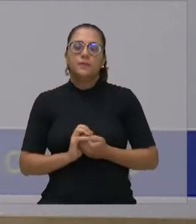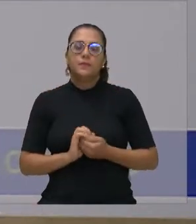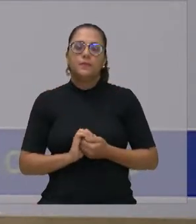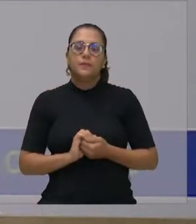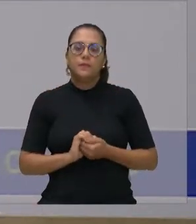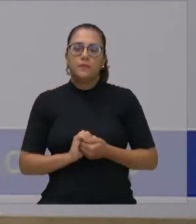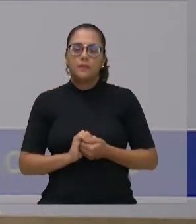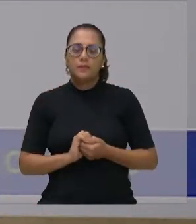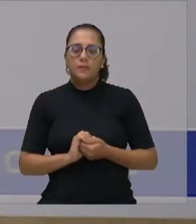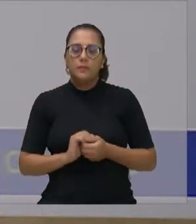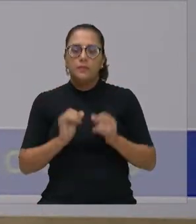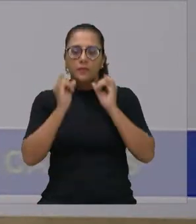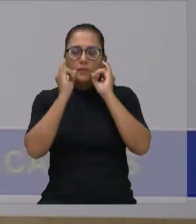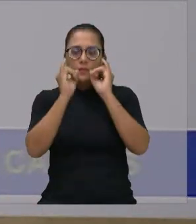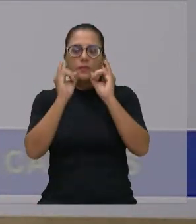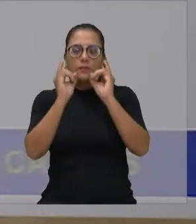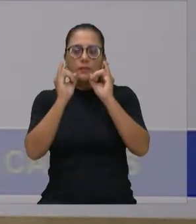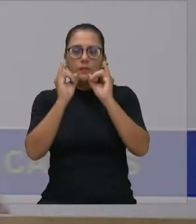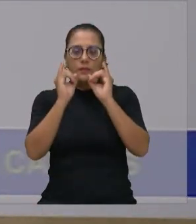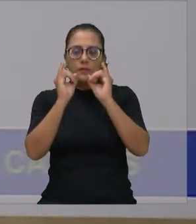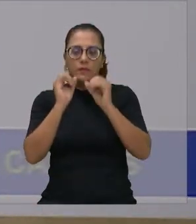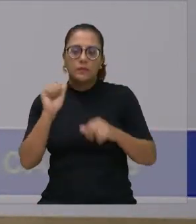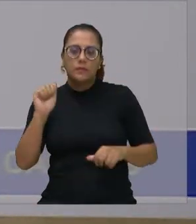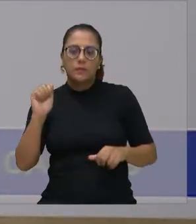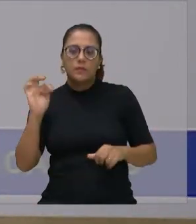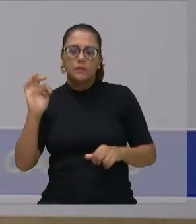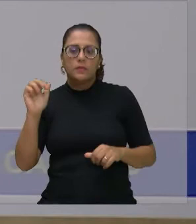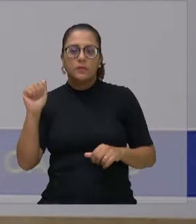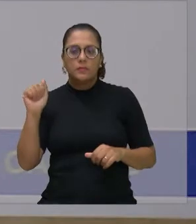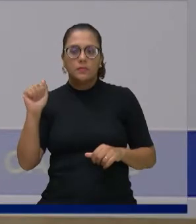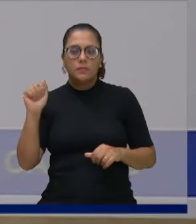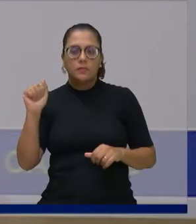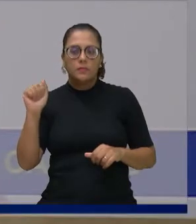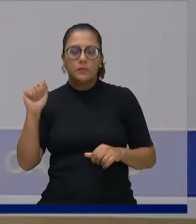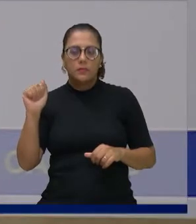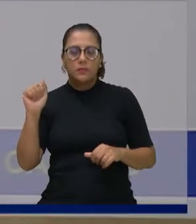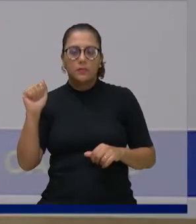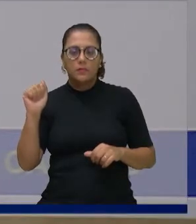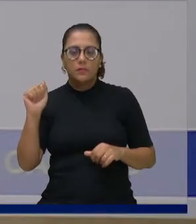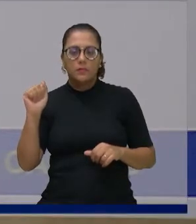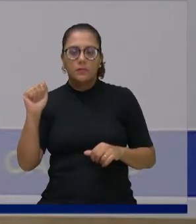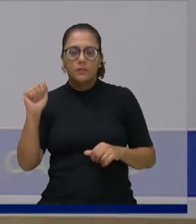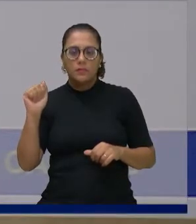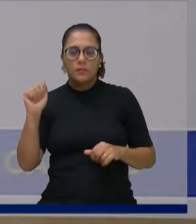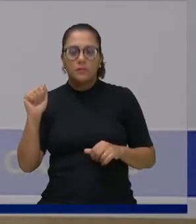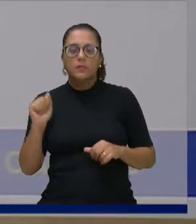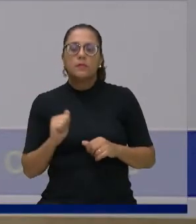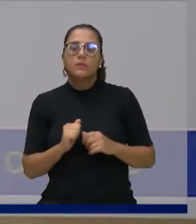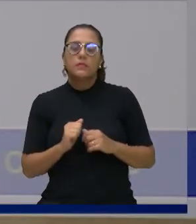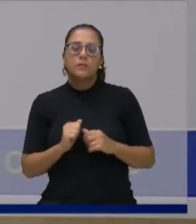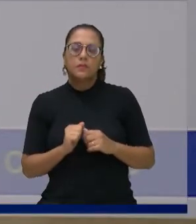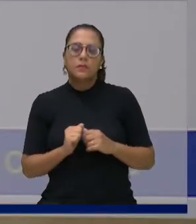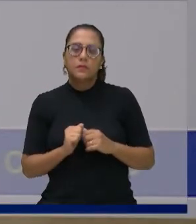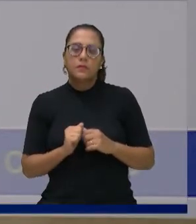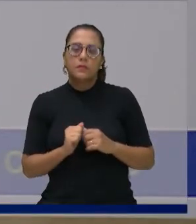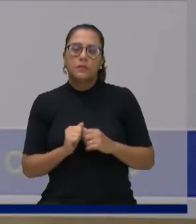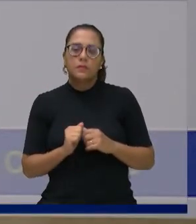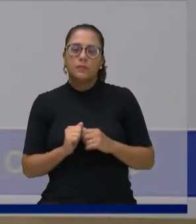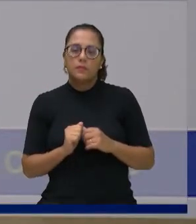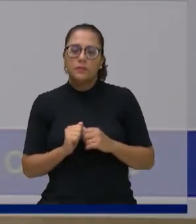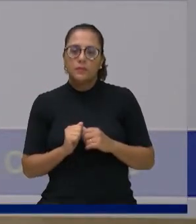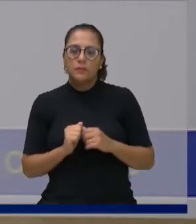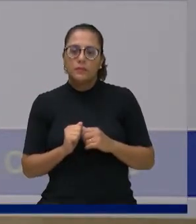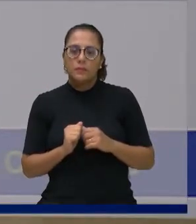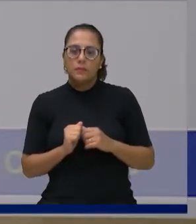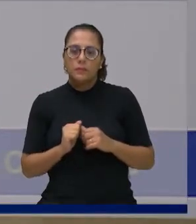Informa que, revisando a ata da sexta sessão ordinária, a assessoria de